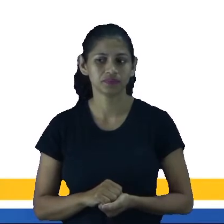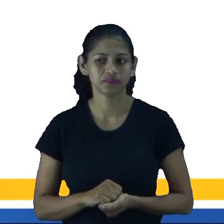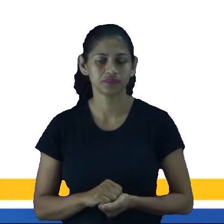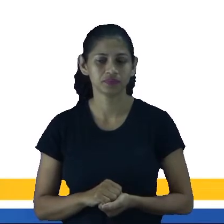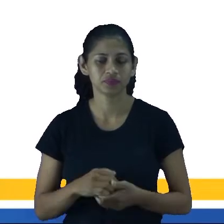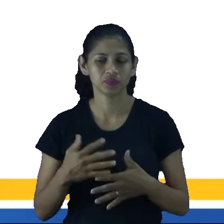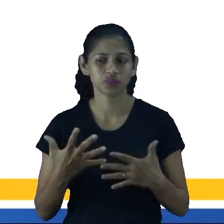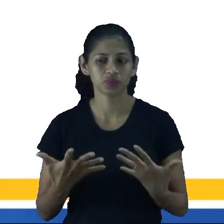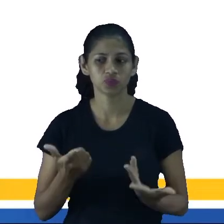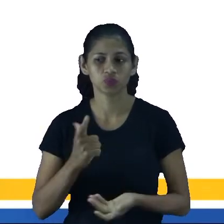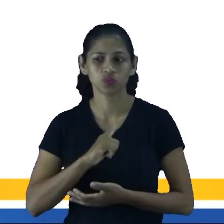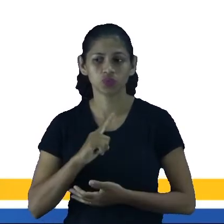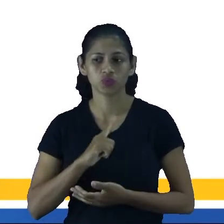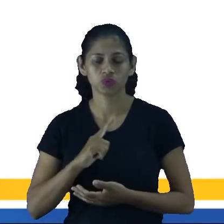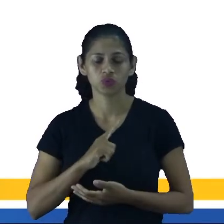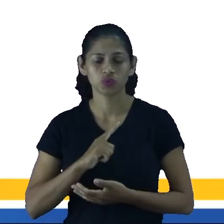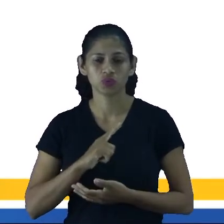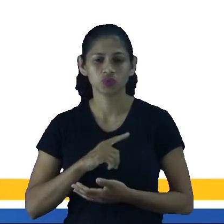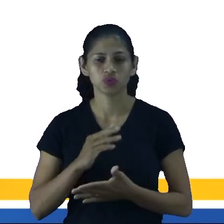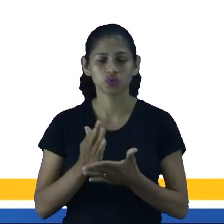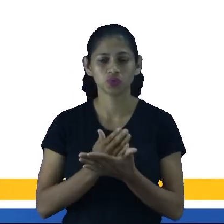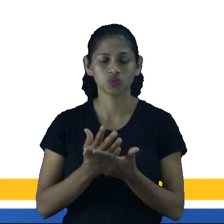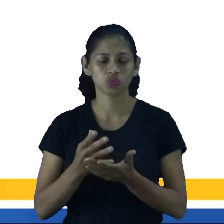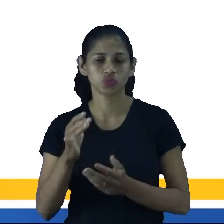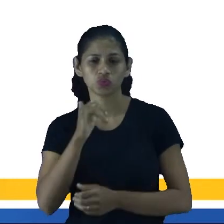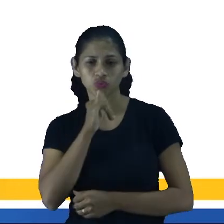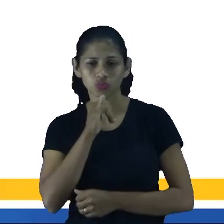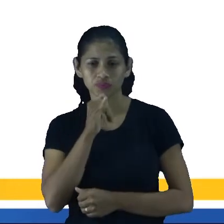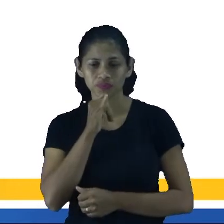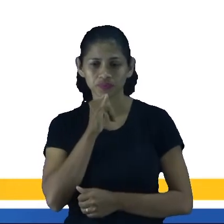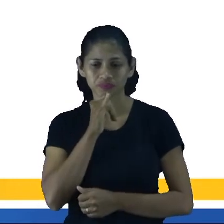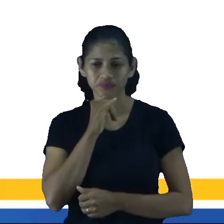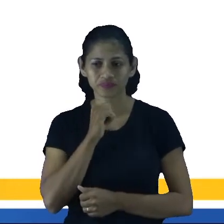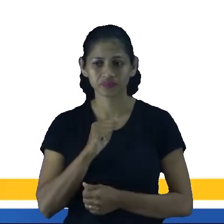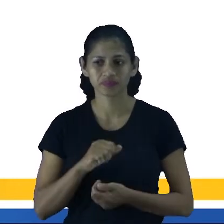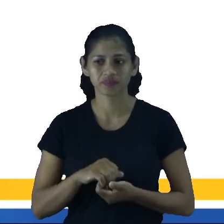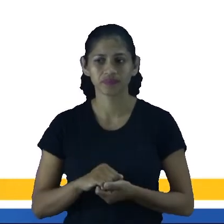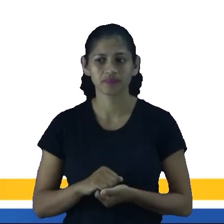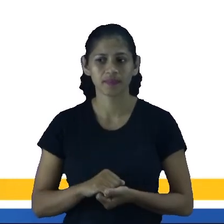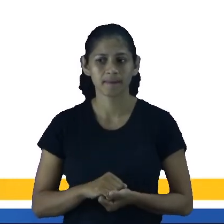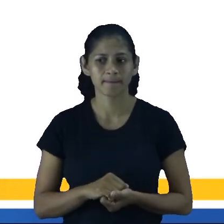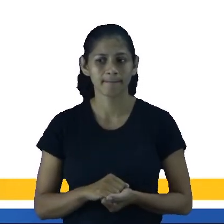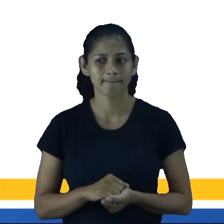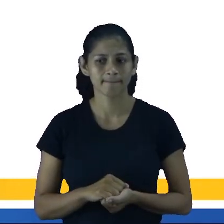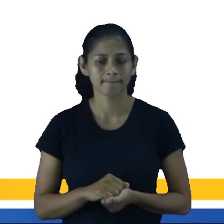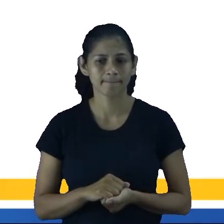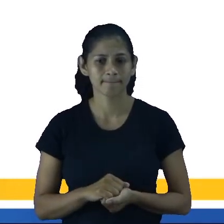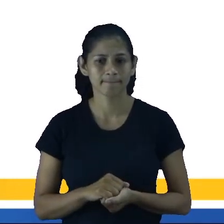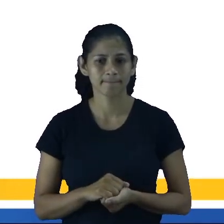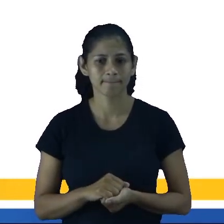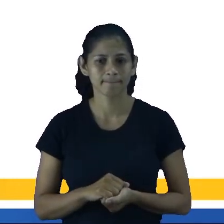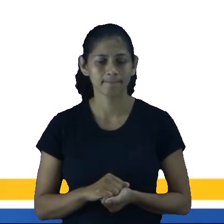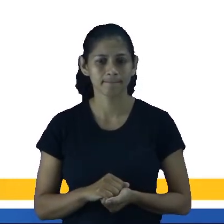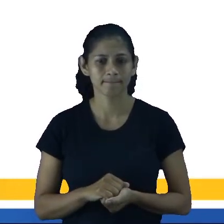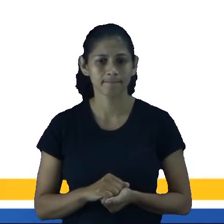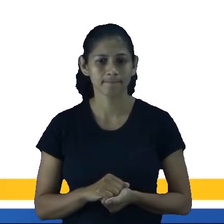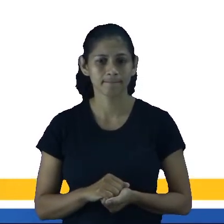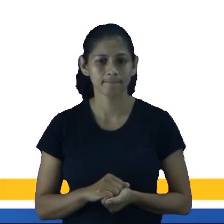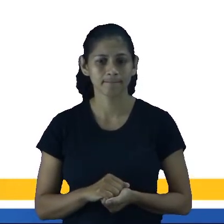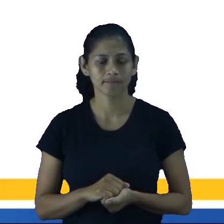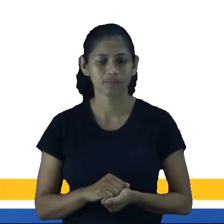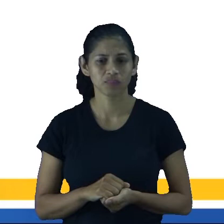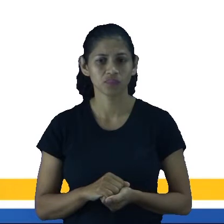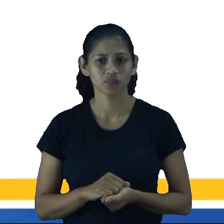Então, temos aí também outros exemplos, né? Hay, exaber, né? Ou seja,